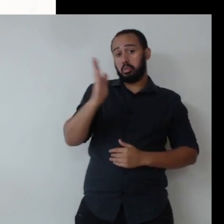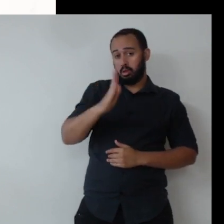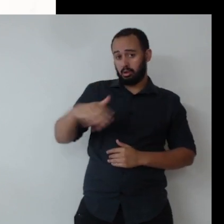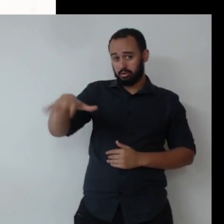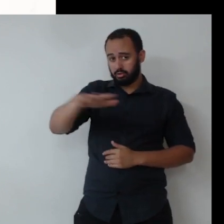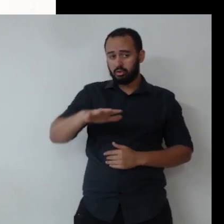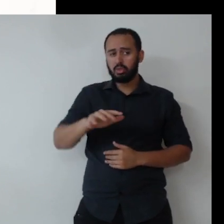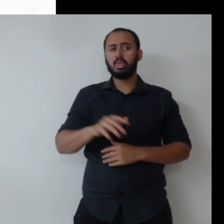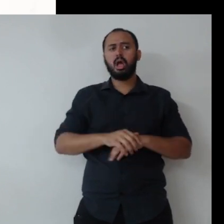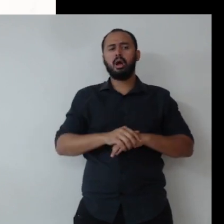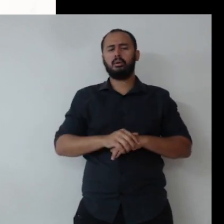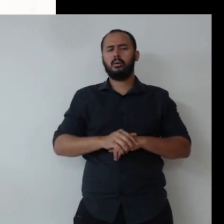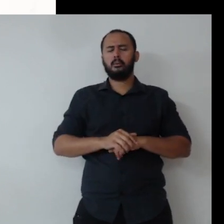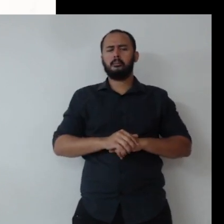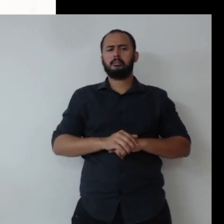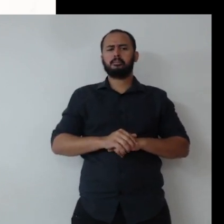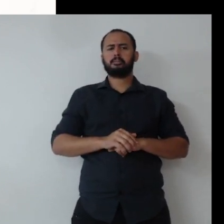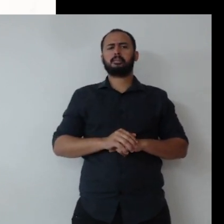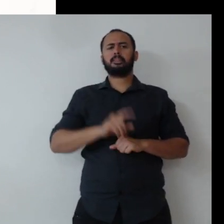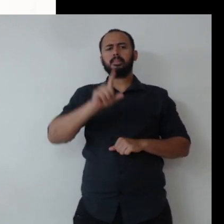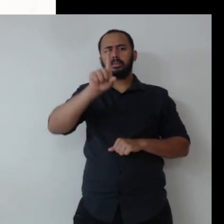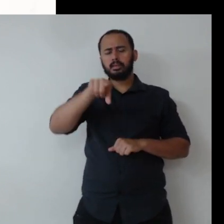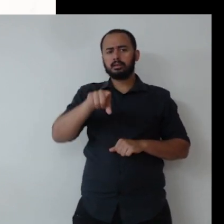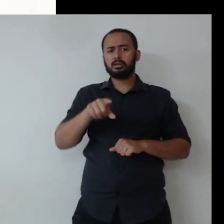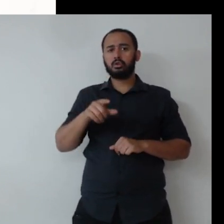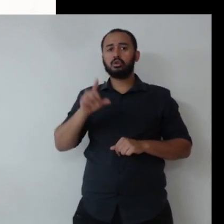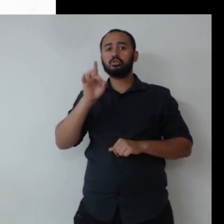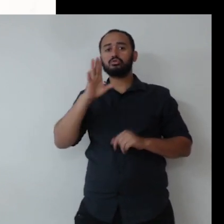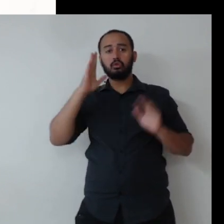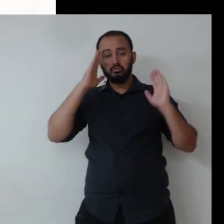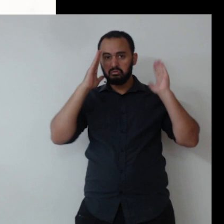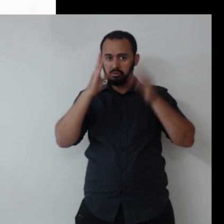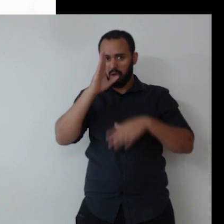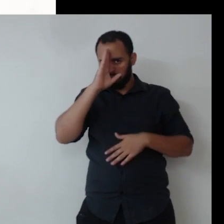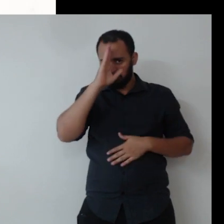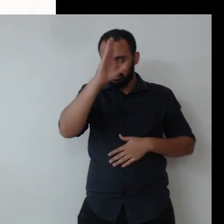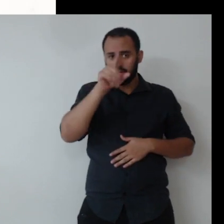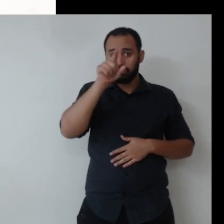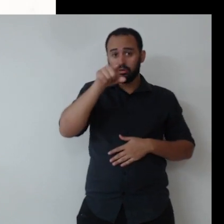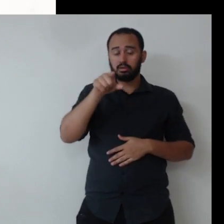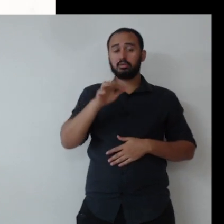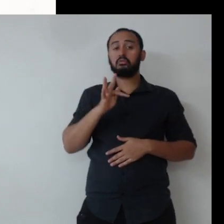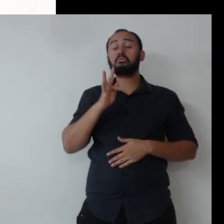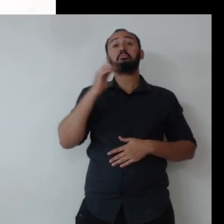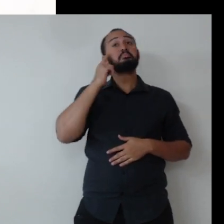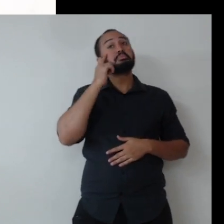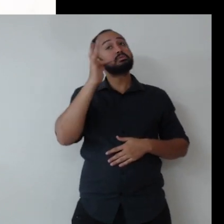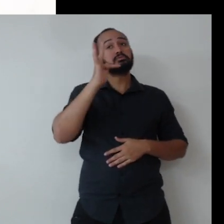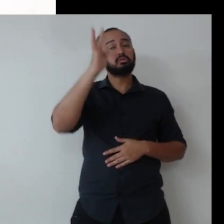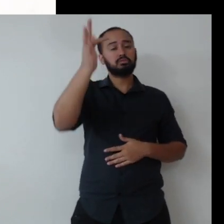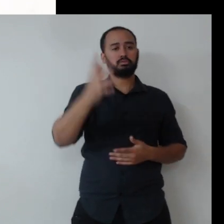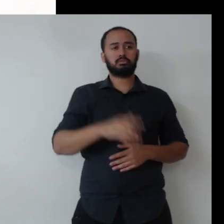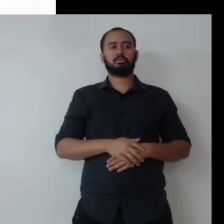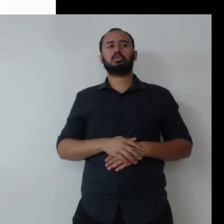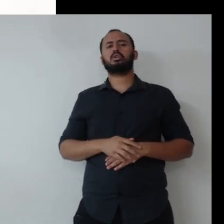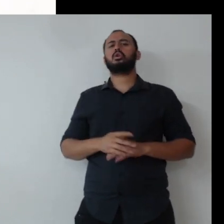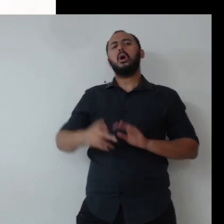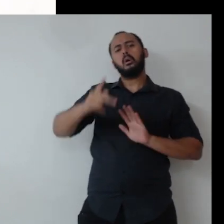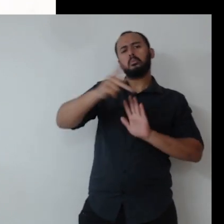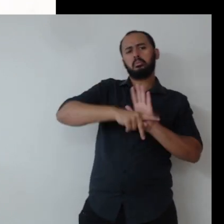é elemento fundamental nessa perspectiva. E aí, sim, nos planos de integridade,